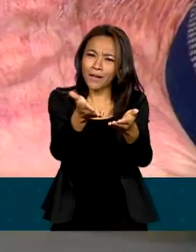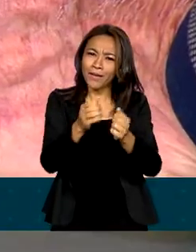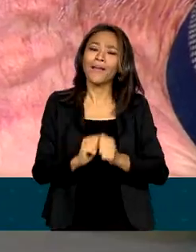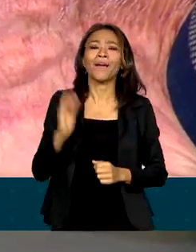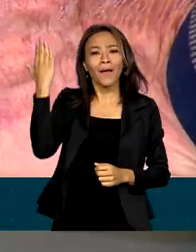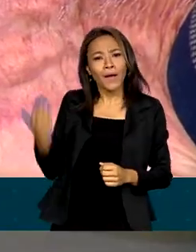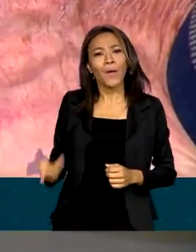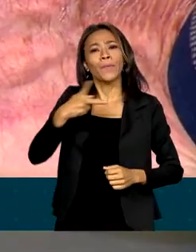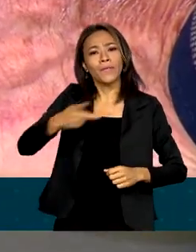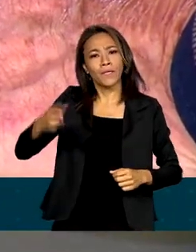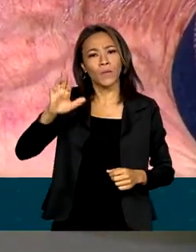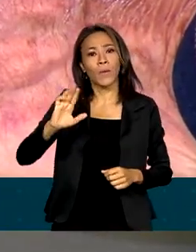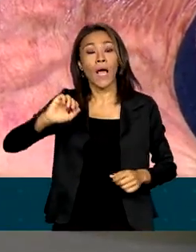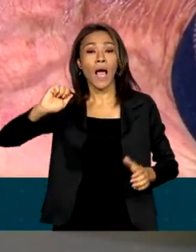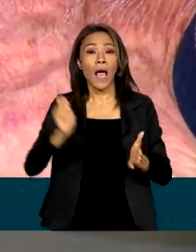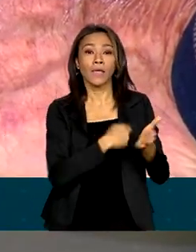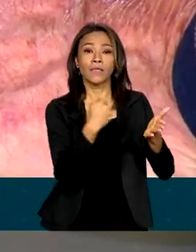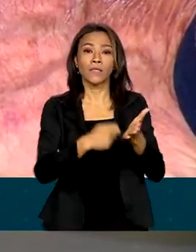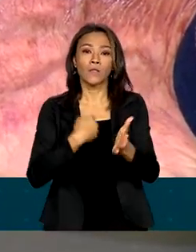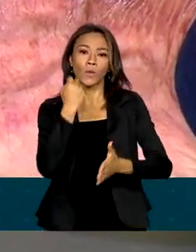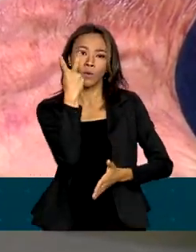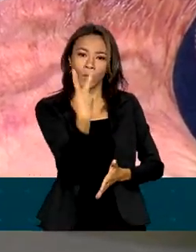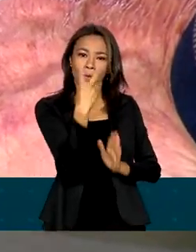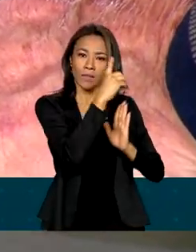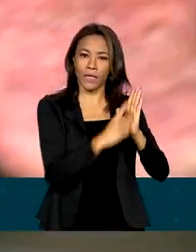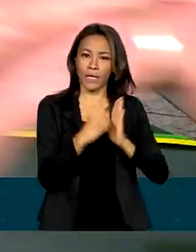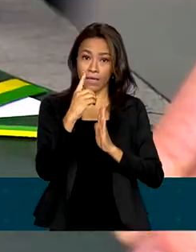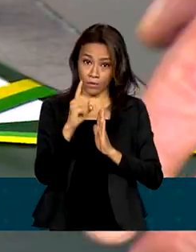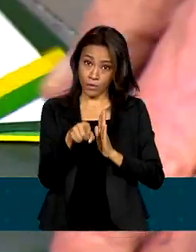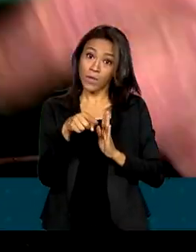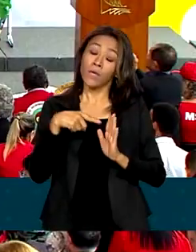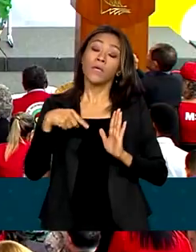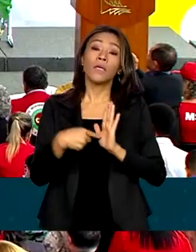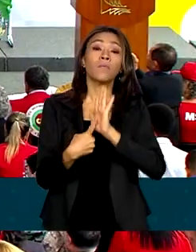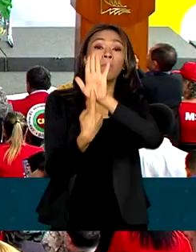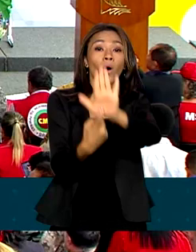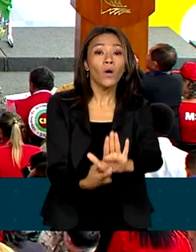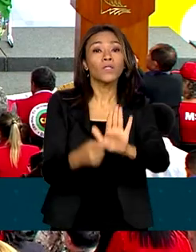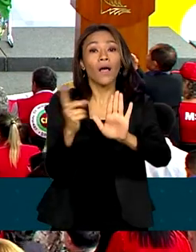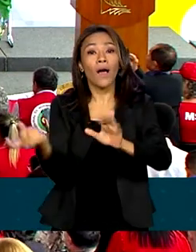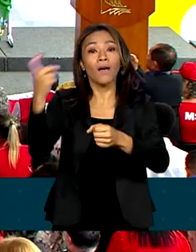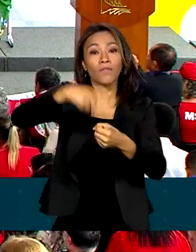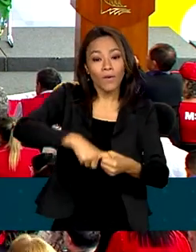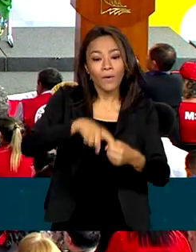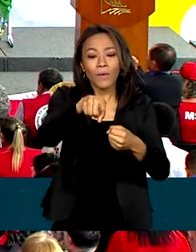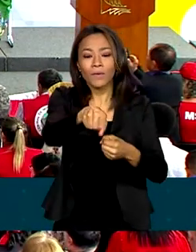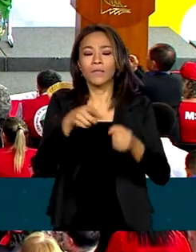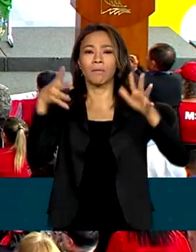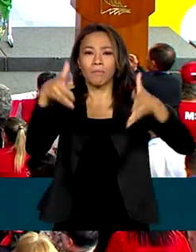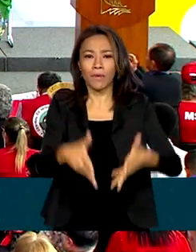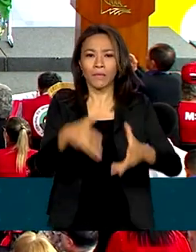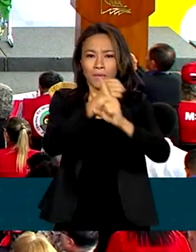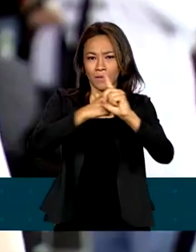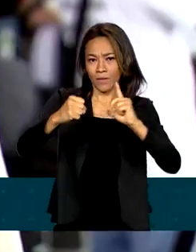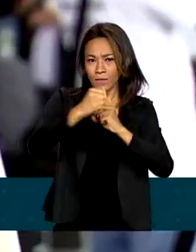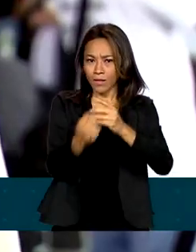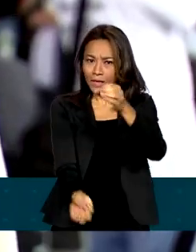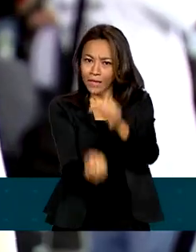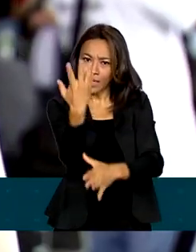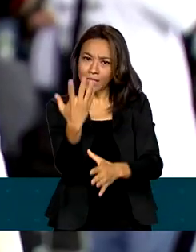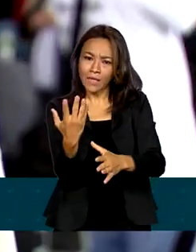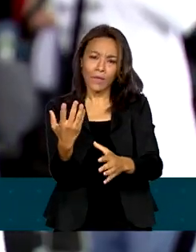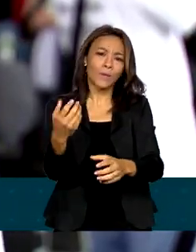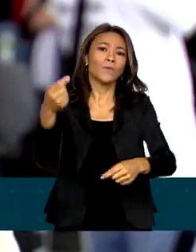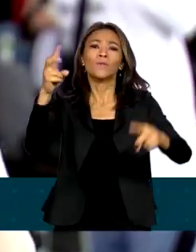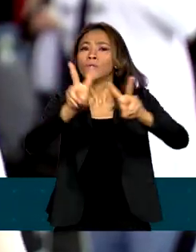assinou os dois decretos que marcam o retorno da sociedade organizada na formação de políticas públicas. As